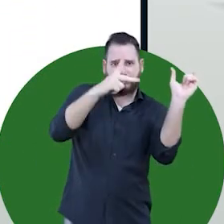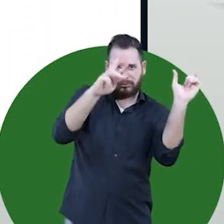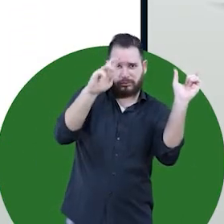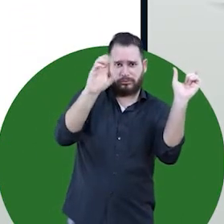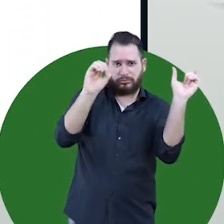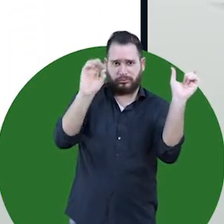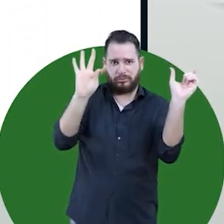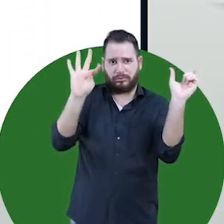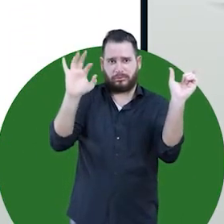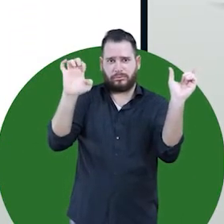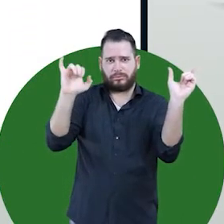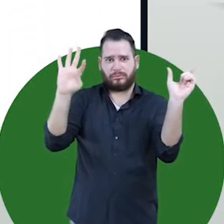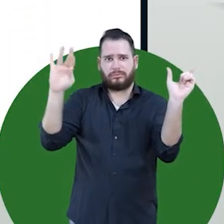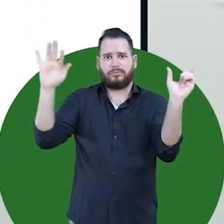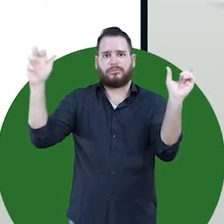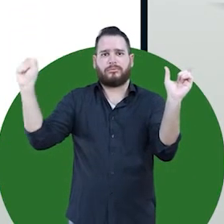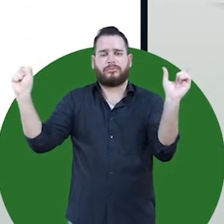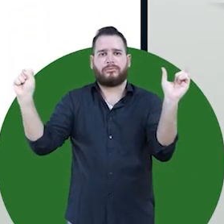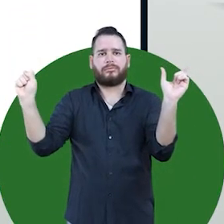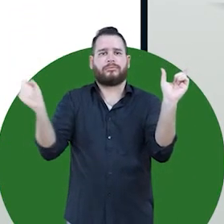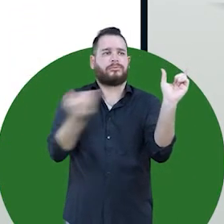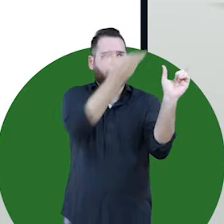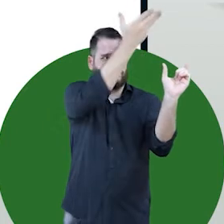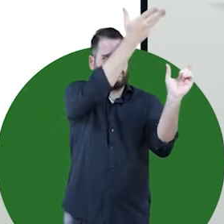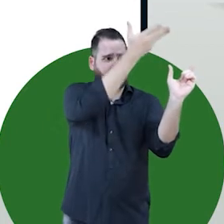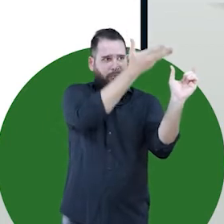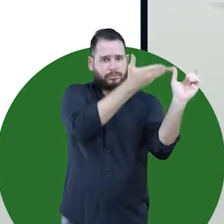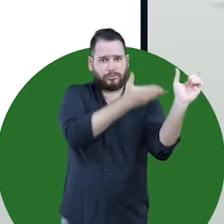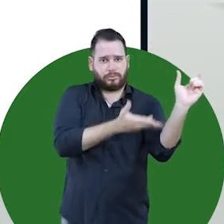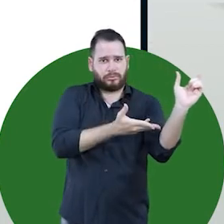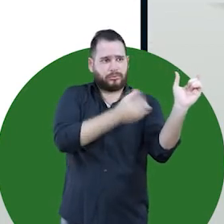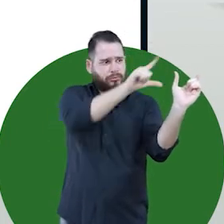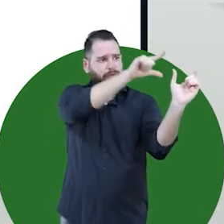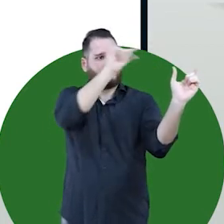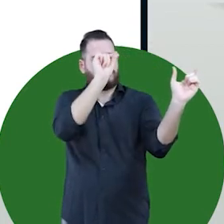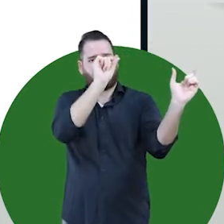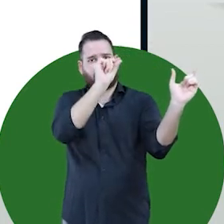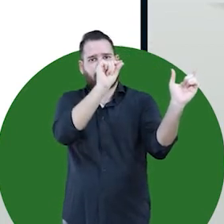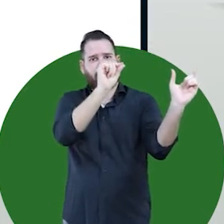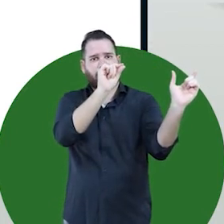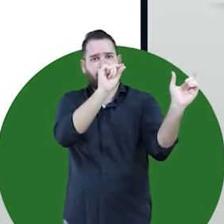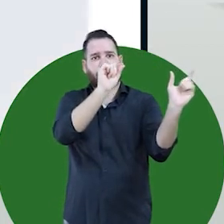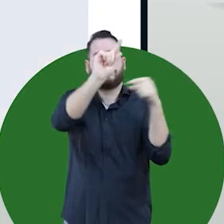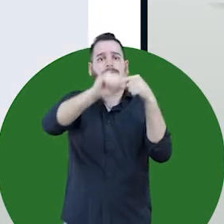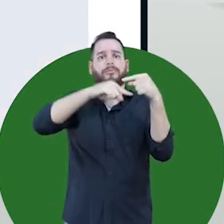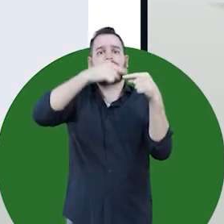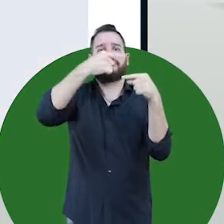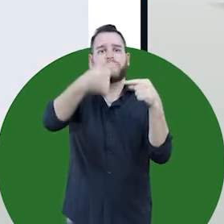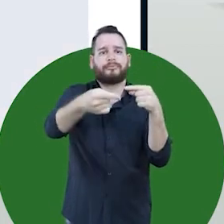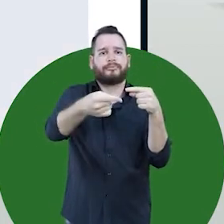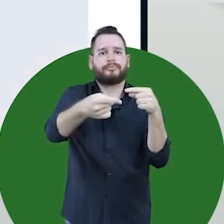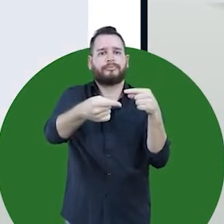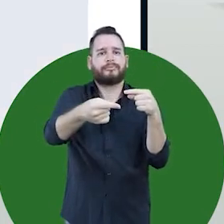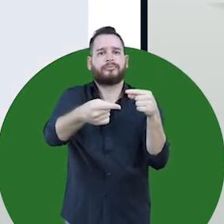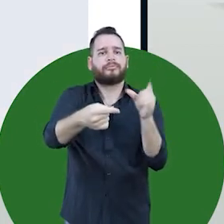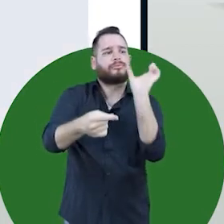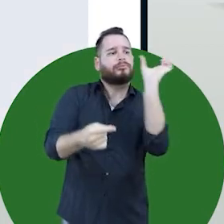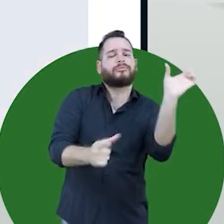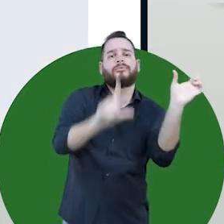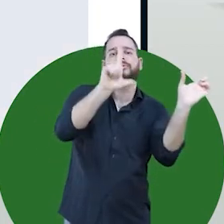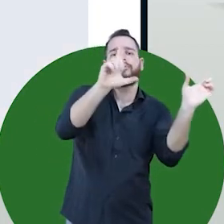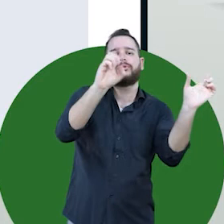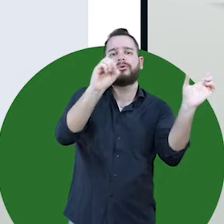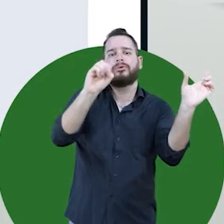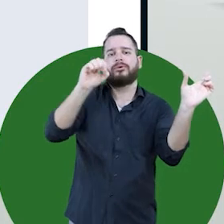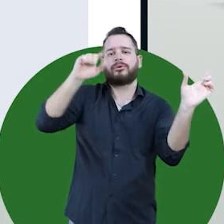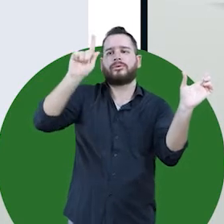Protetivas Online, ao lado esquerdo da página e dê um clique. Na próxima página, você deverá criar